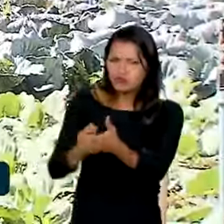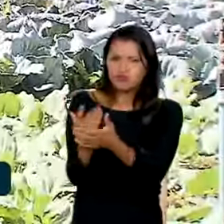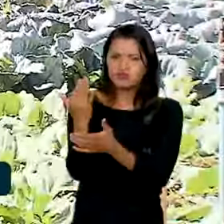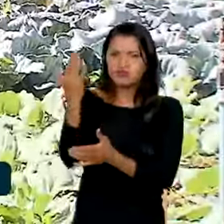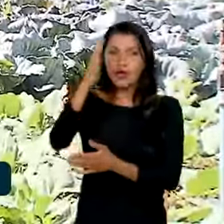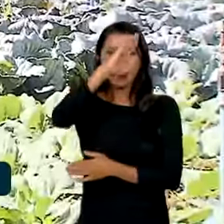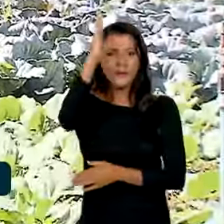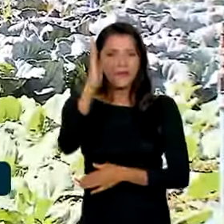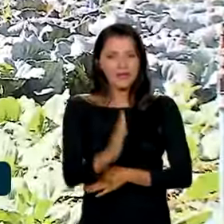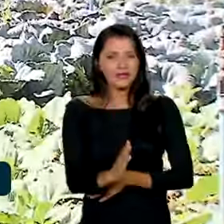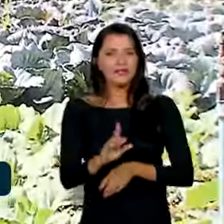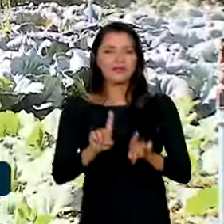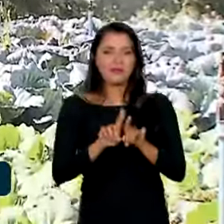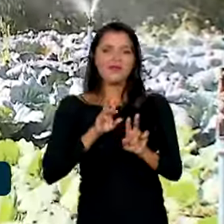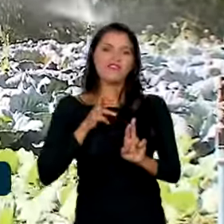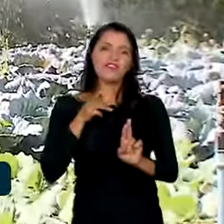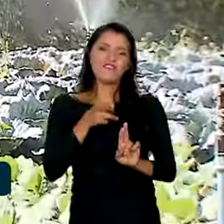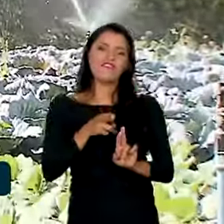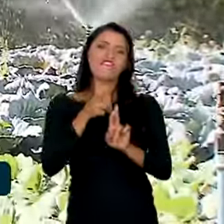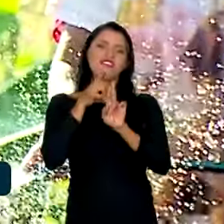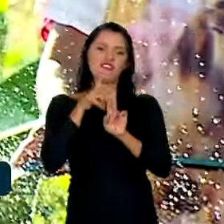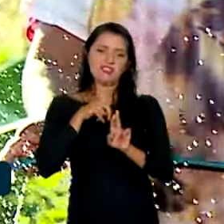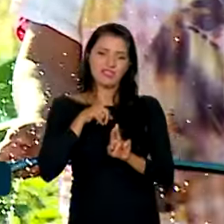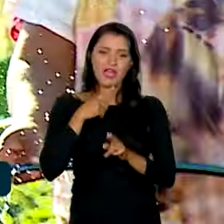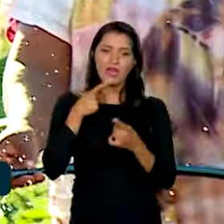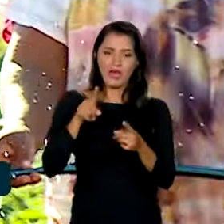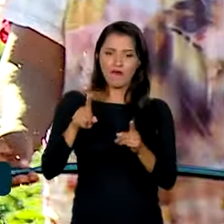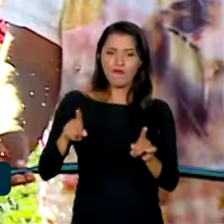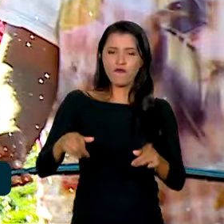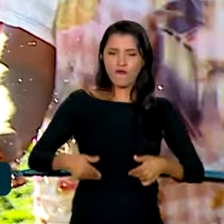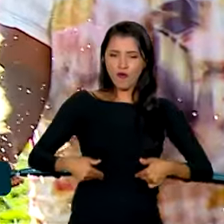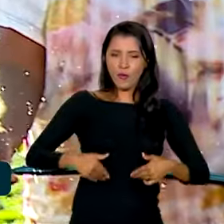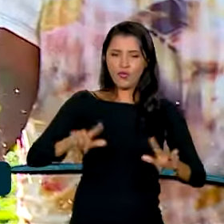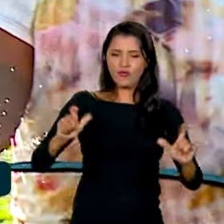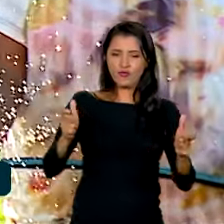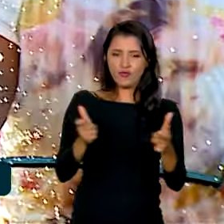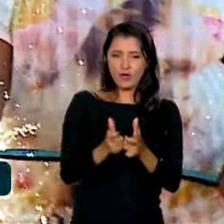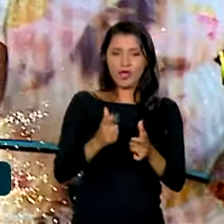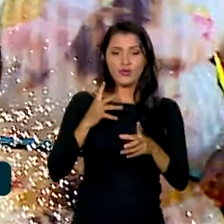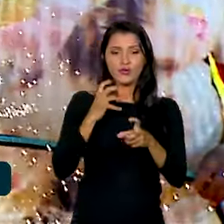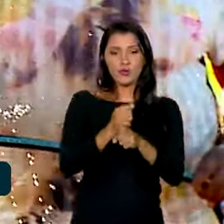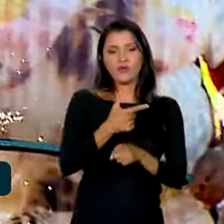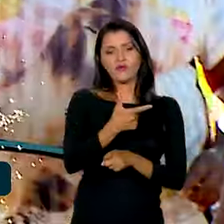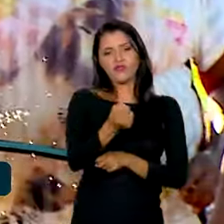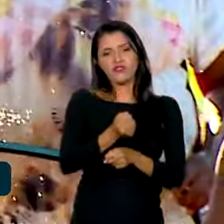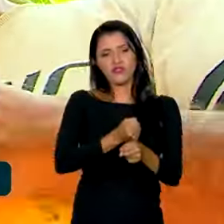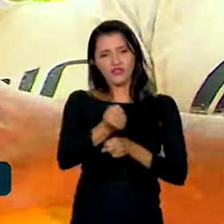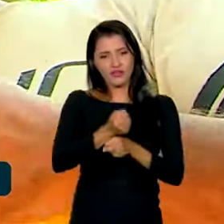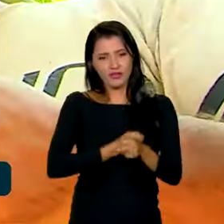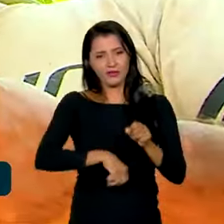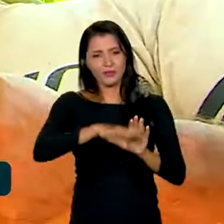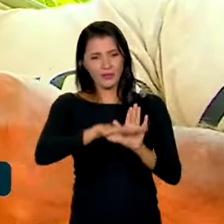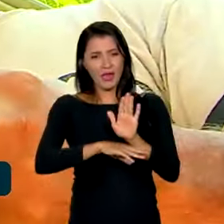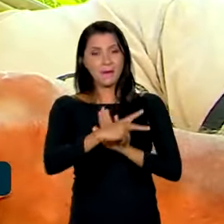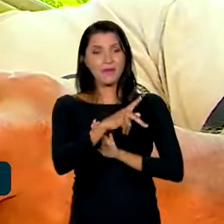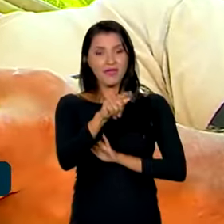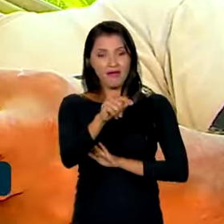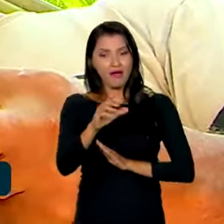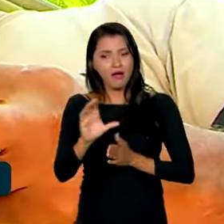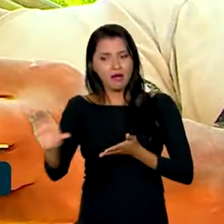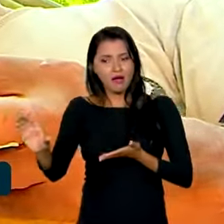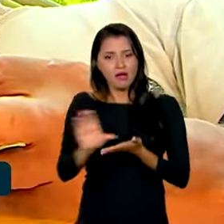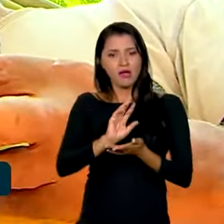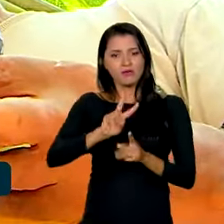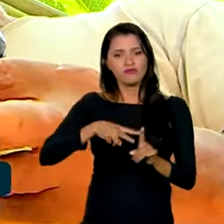o Brasil também é referência no combate à fome. Ao completar 20 anos, o Programa de Aquisição de Alimentos recebeu hoje mais